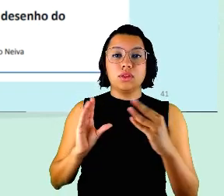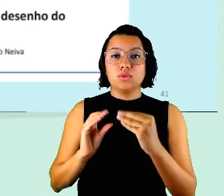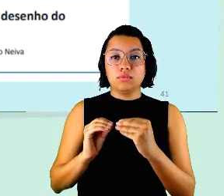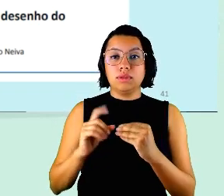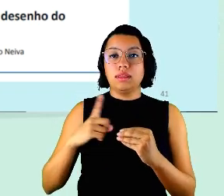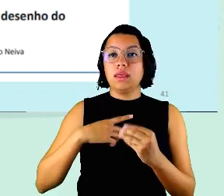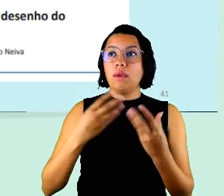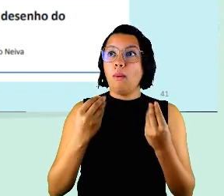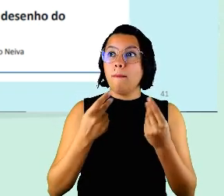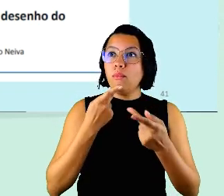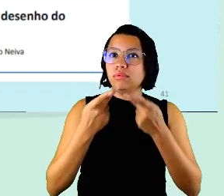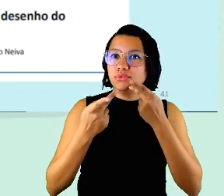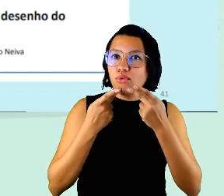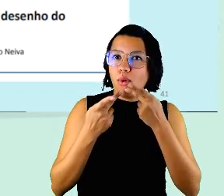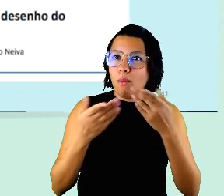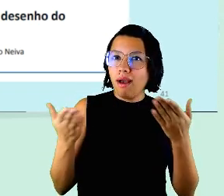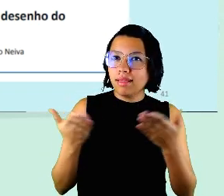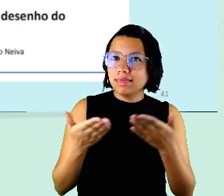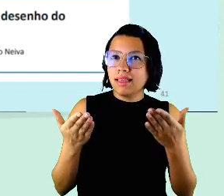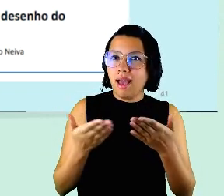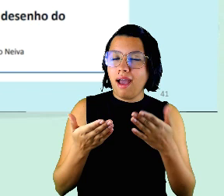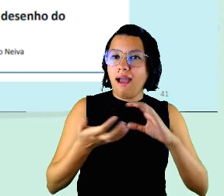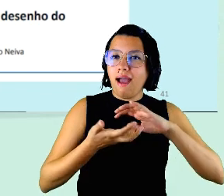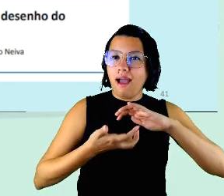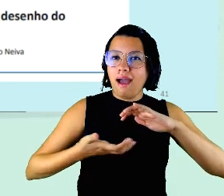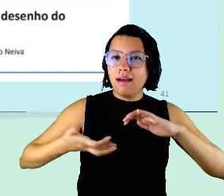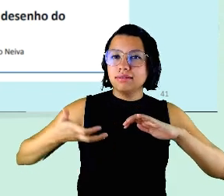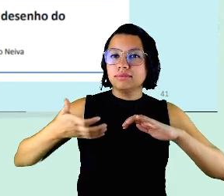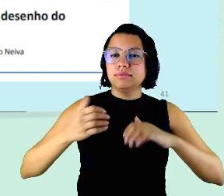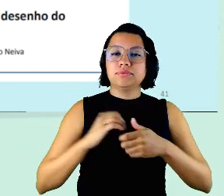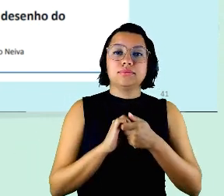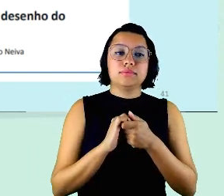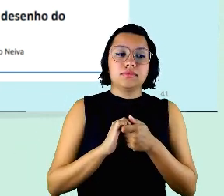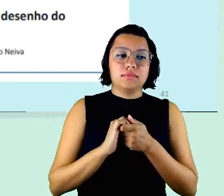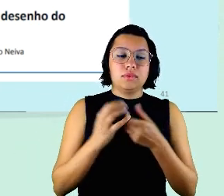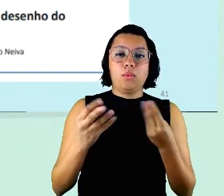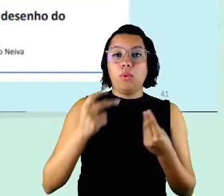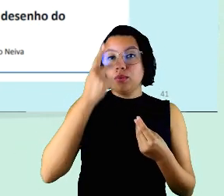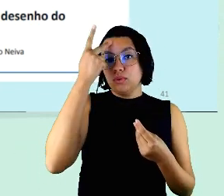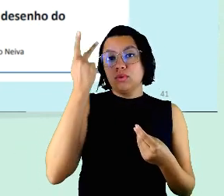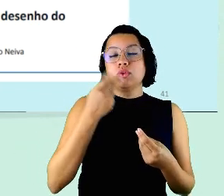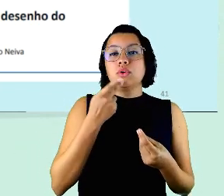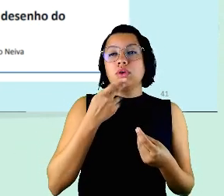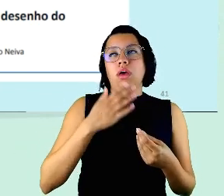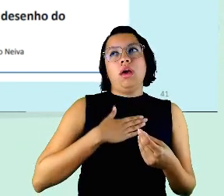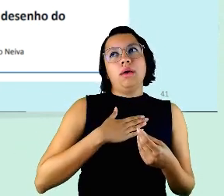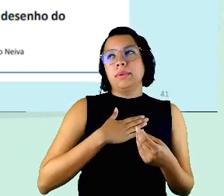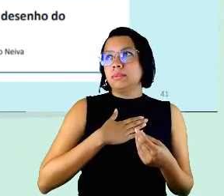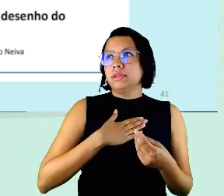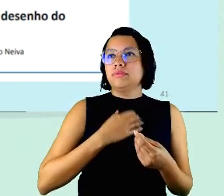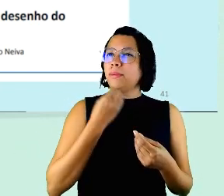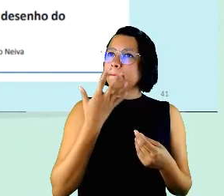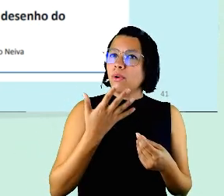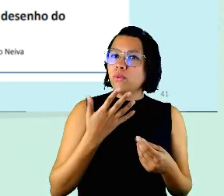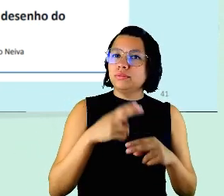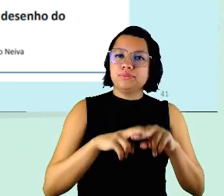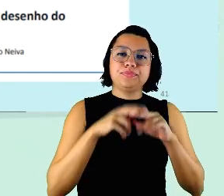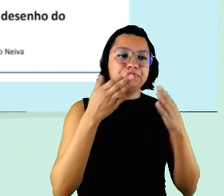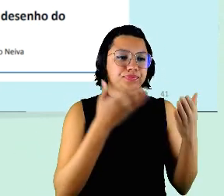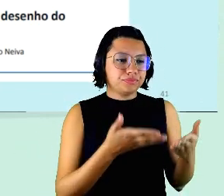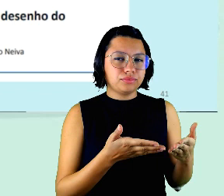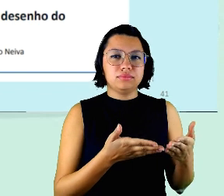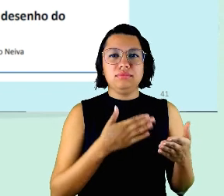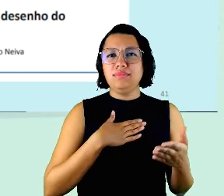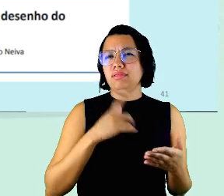comentário aqui no chat e assim muitas pessoas falando para mim foi bom por causa disso para mim não